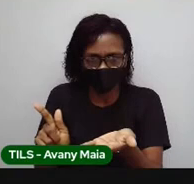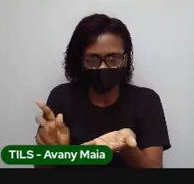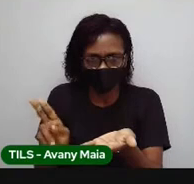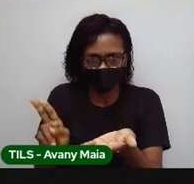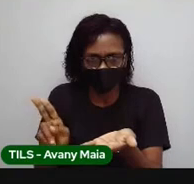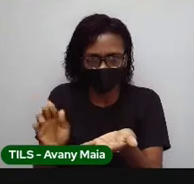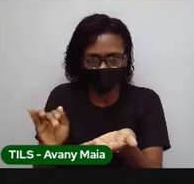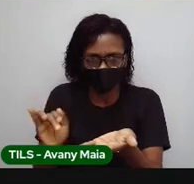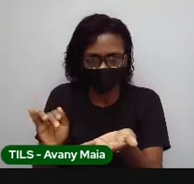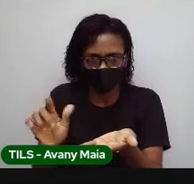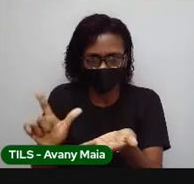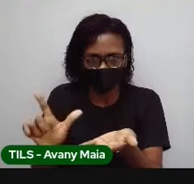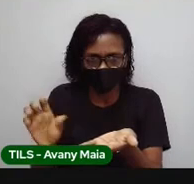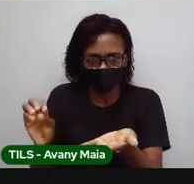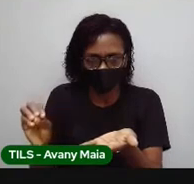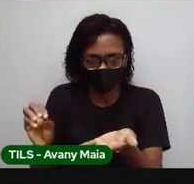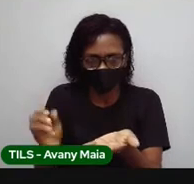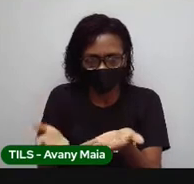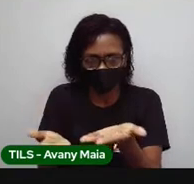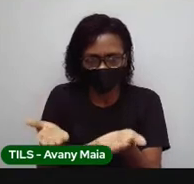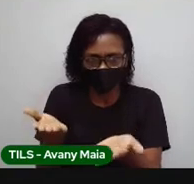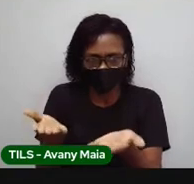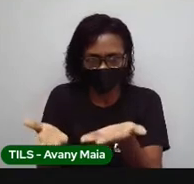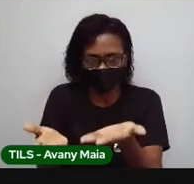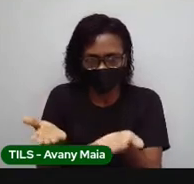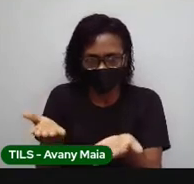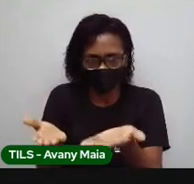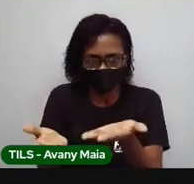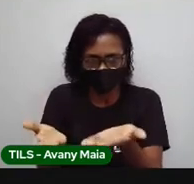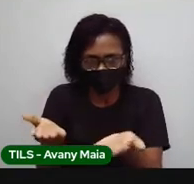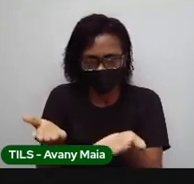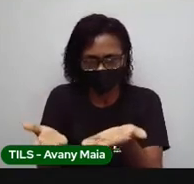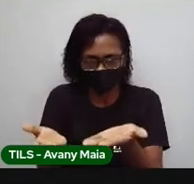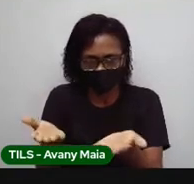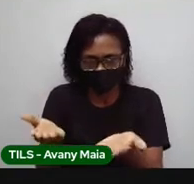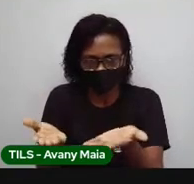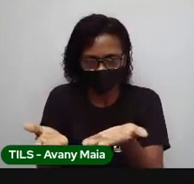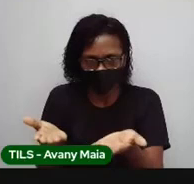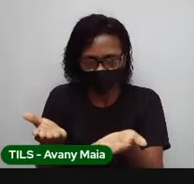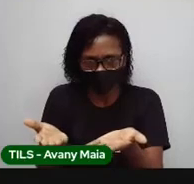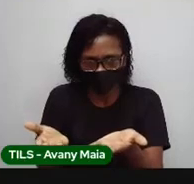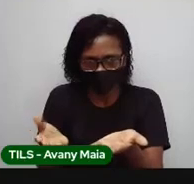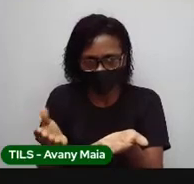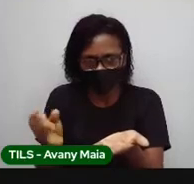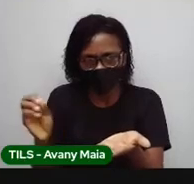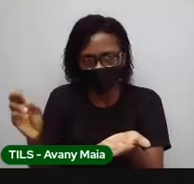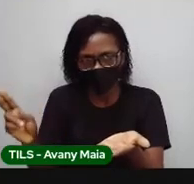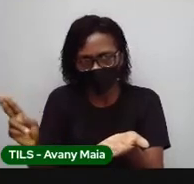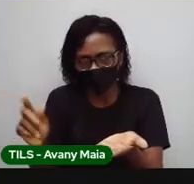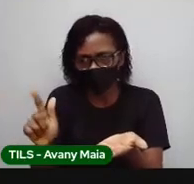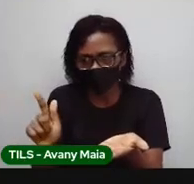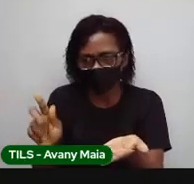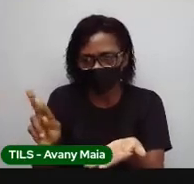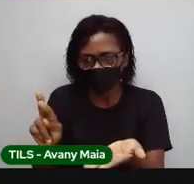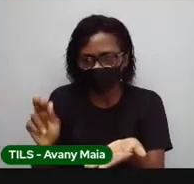Mas, se a gente for comprar um outro tipo de alimento, talvez seja melhor pedir em grama, tá?